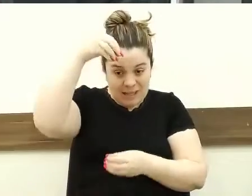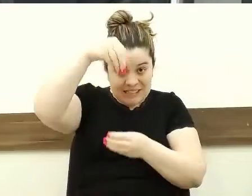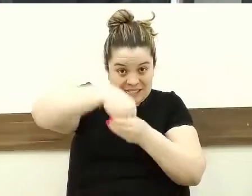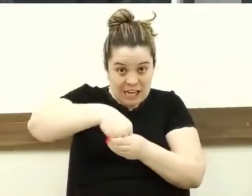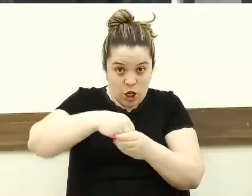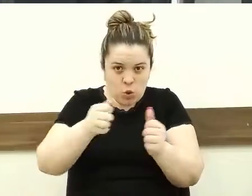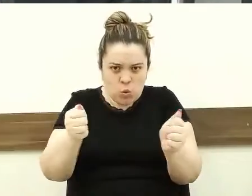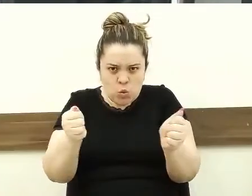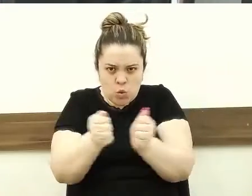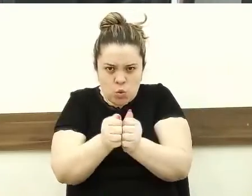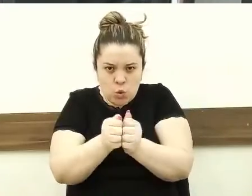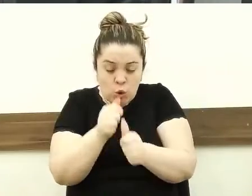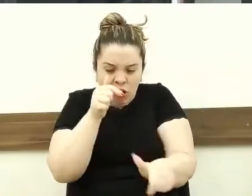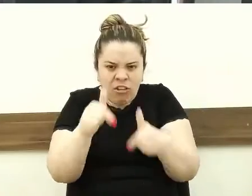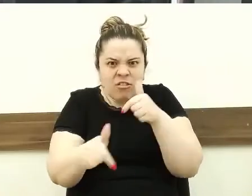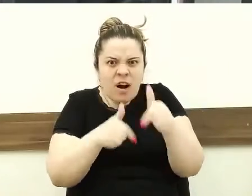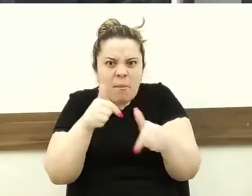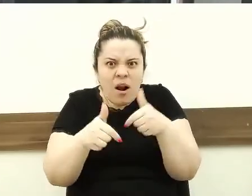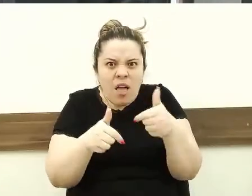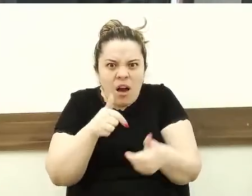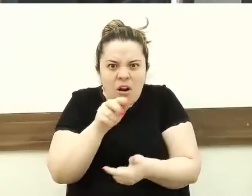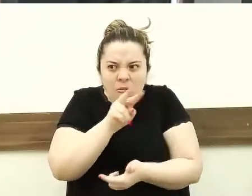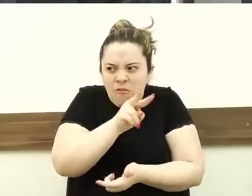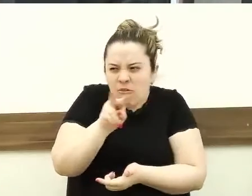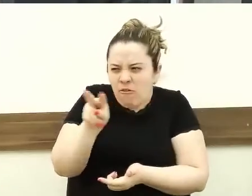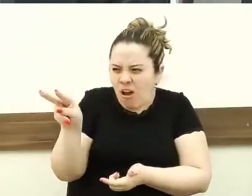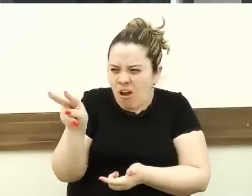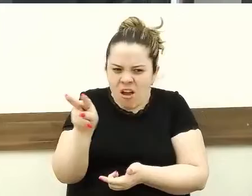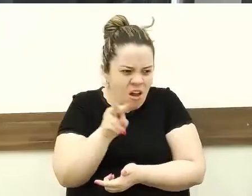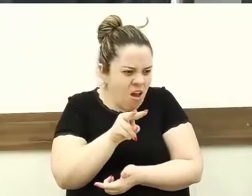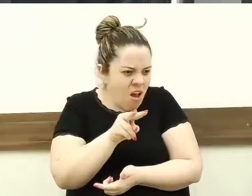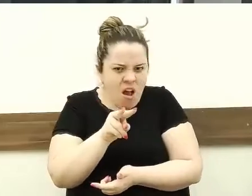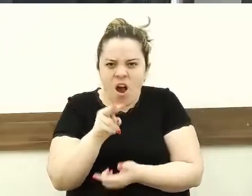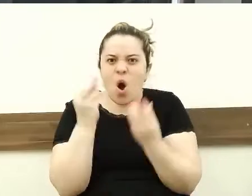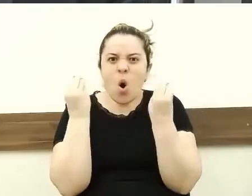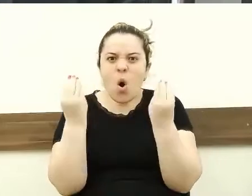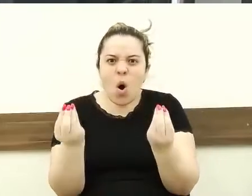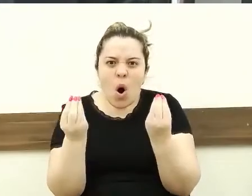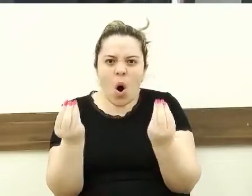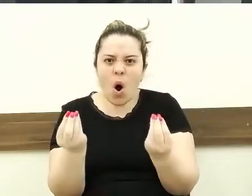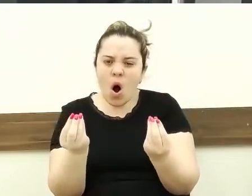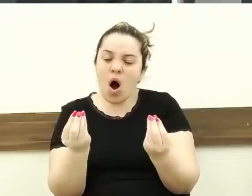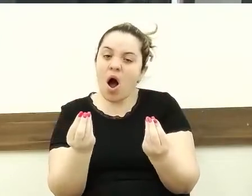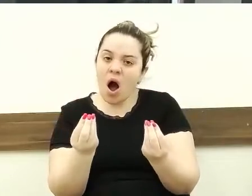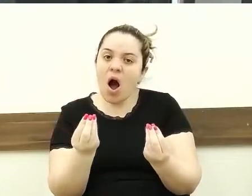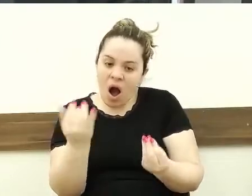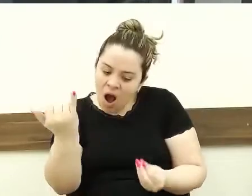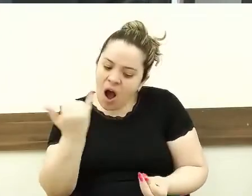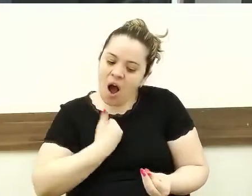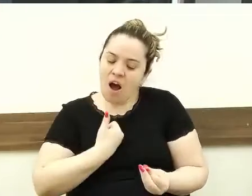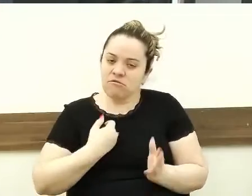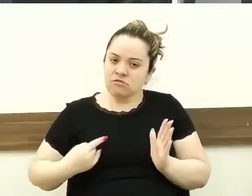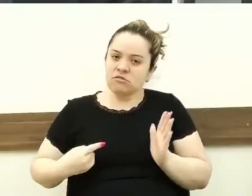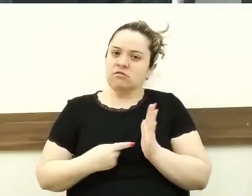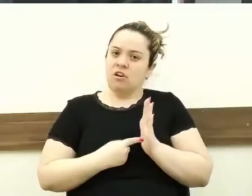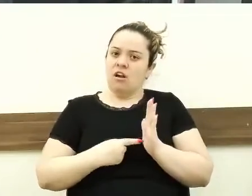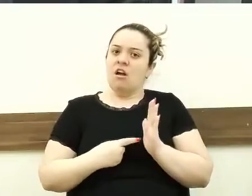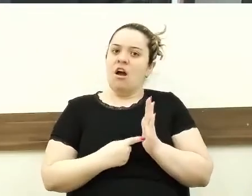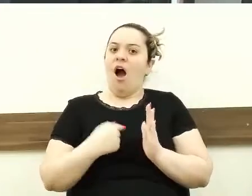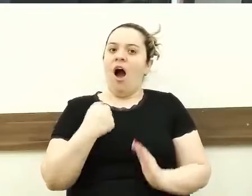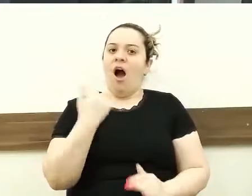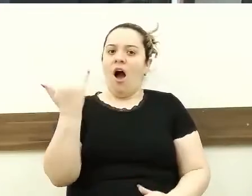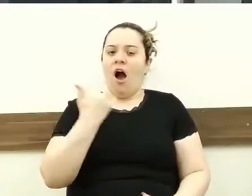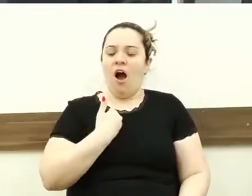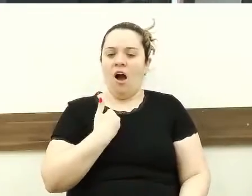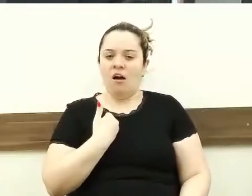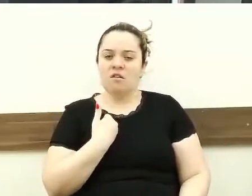não estão fazendo. Estão sacaneando. Então, volto. Sobre a questão do projeto que estamos ainda,